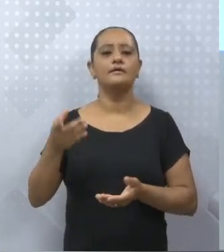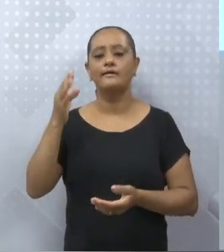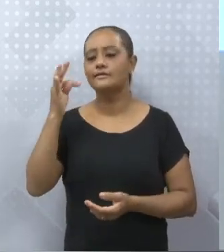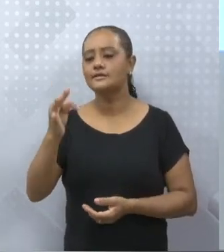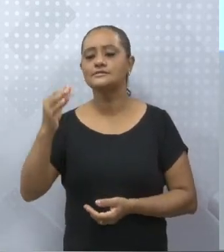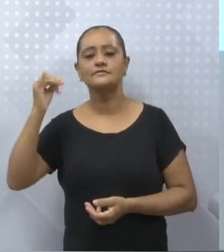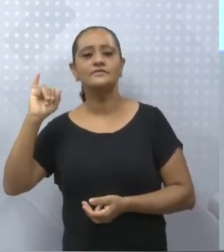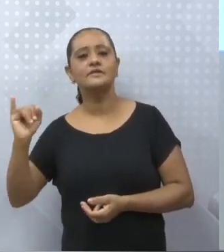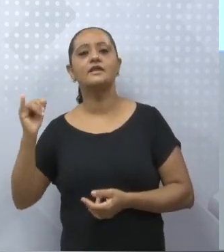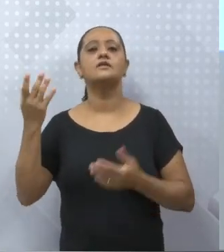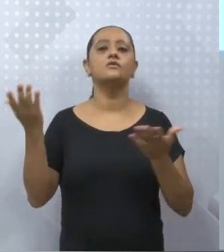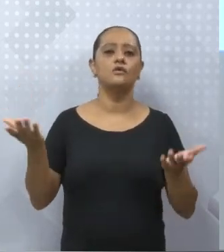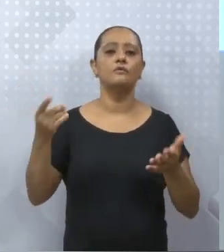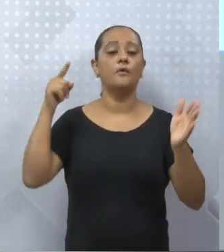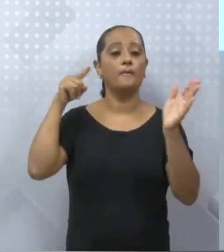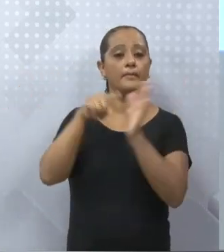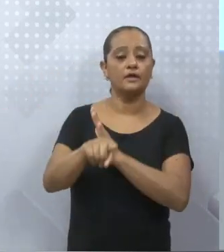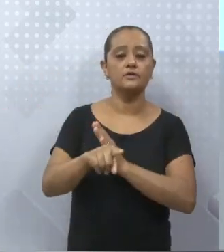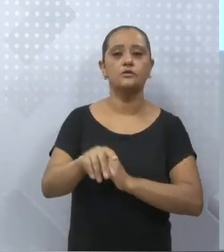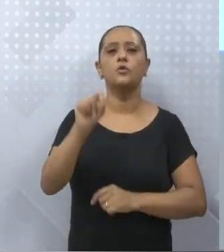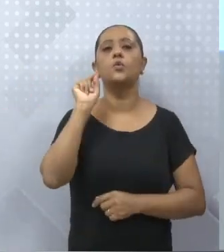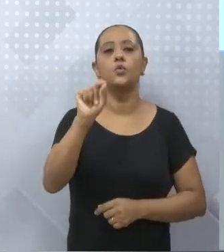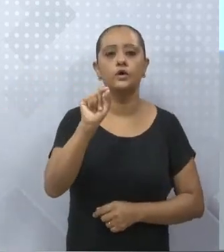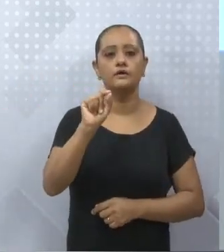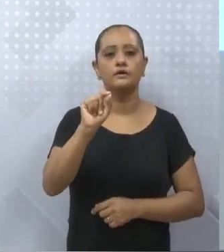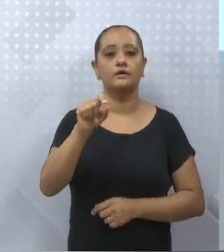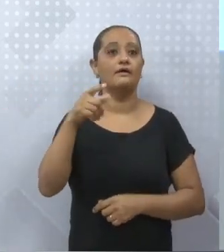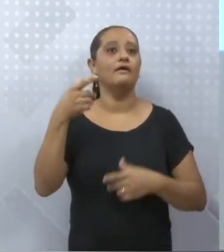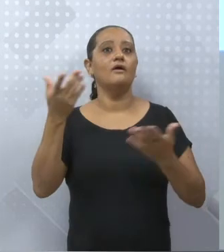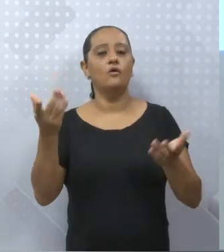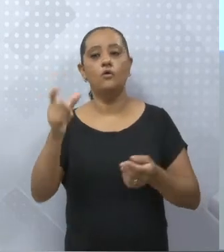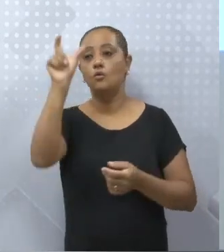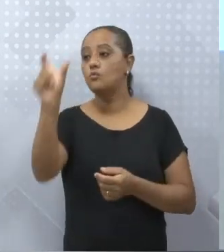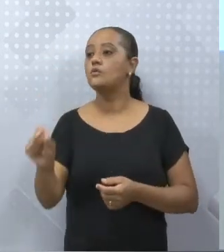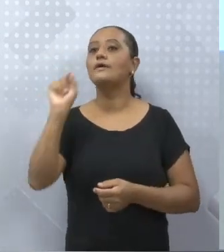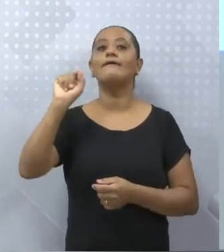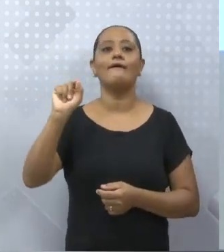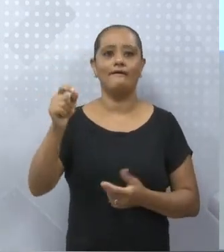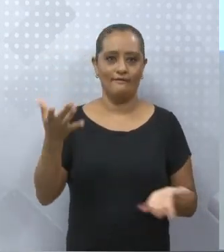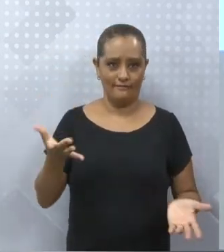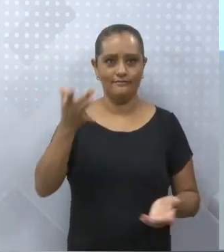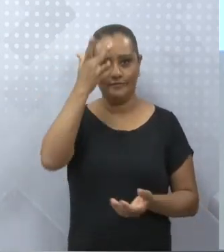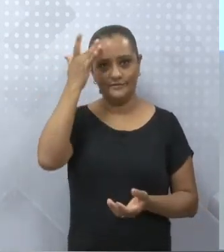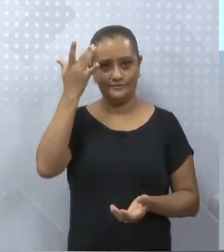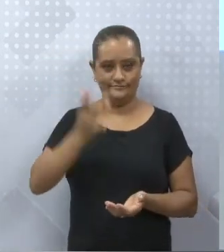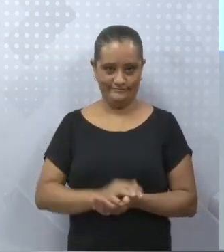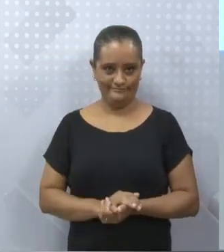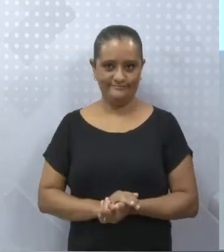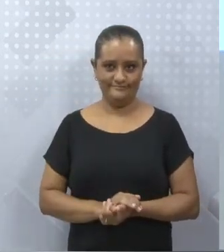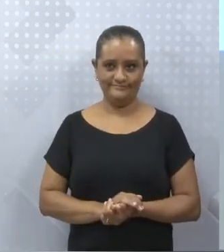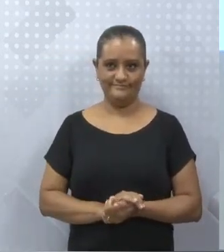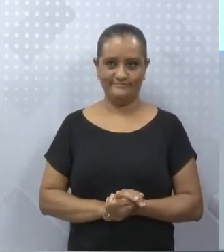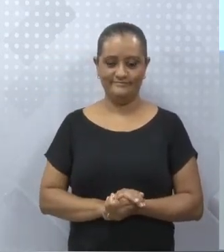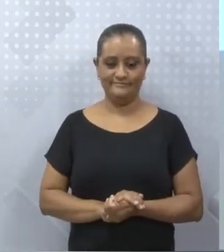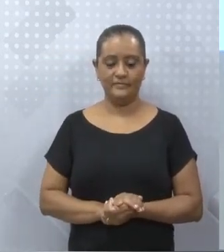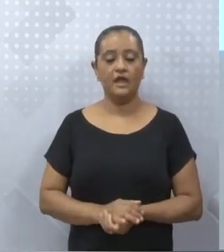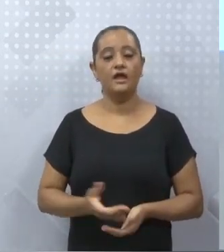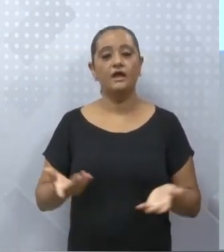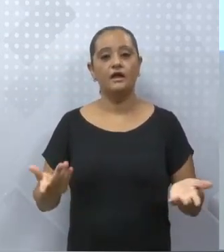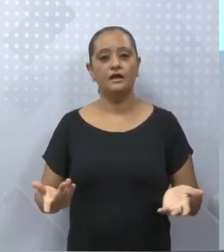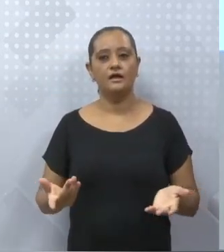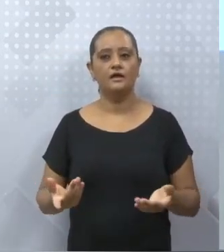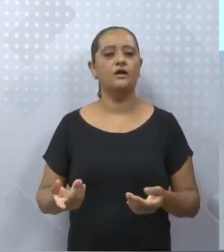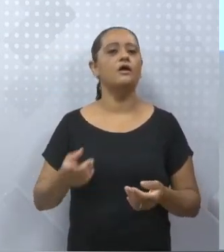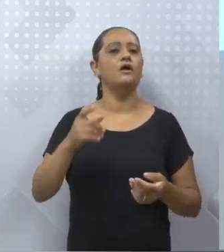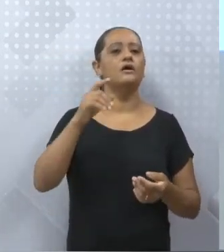quais são as perguntas? O que e quem? Certo? Quem. Somente, Ah, e quando é transitivo e